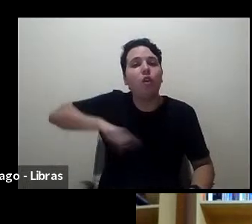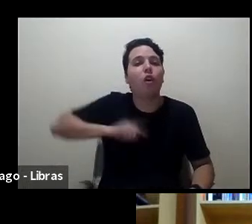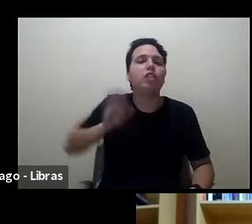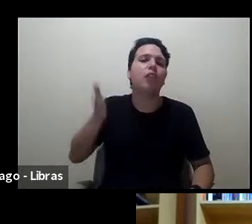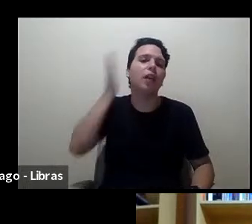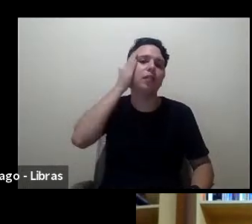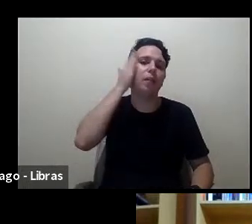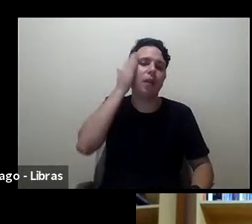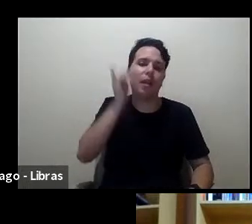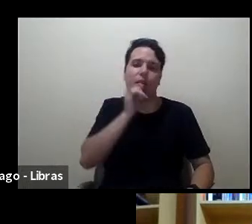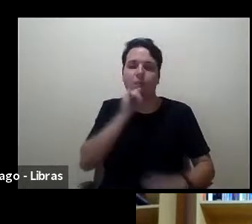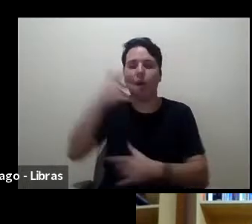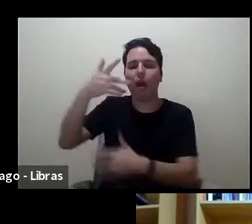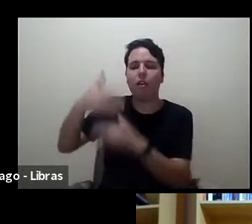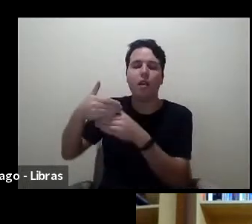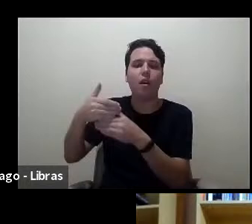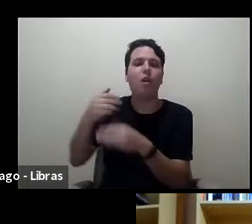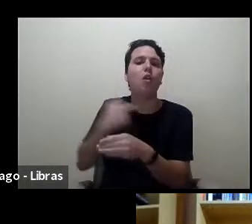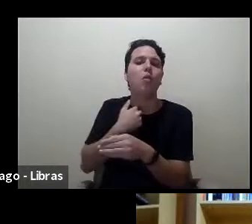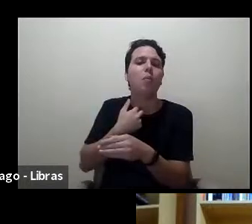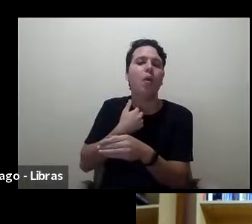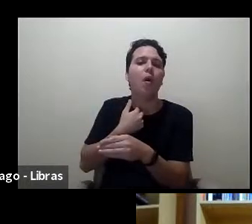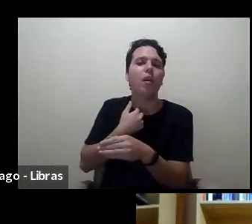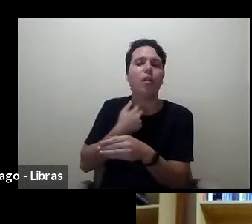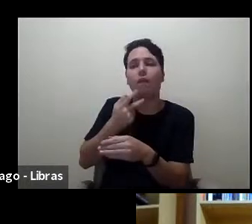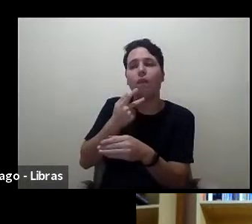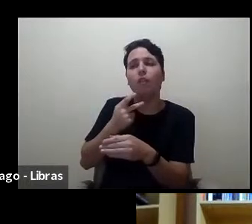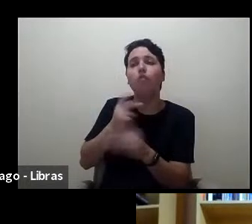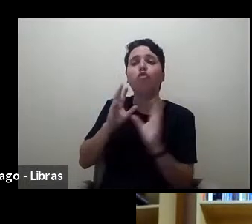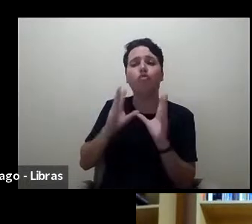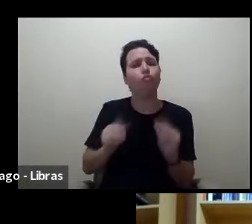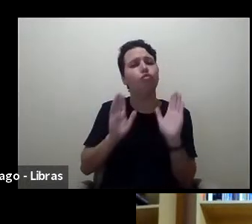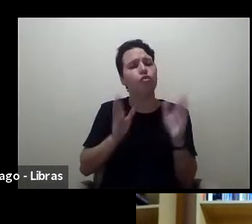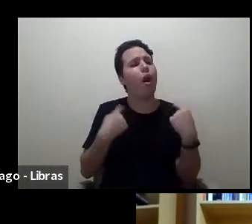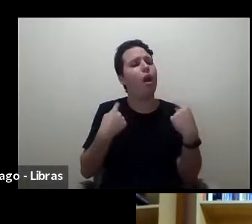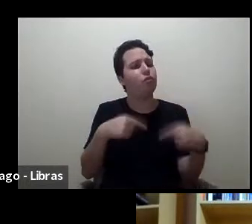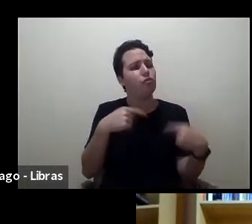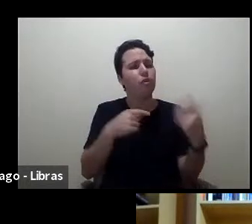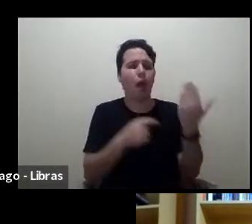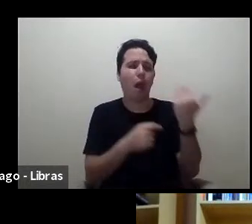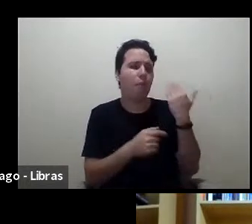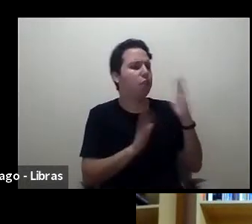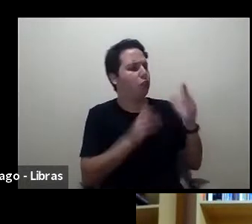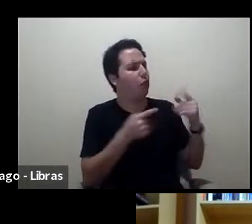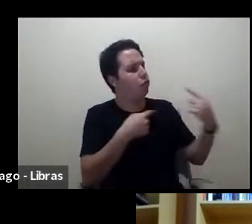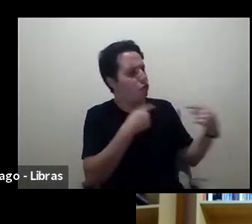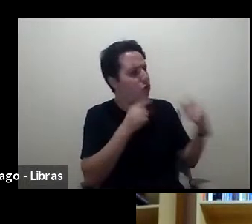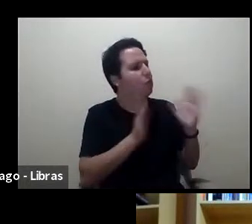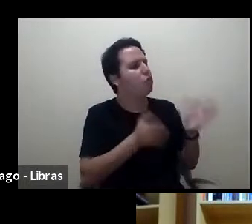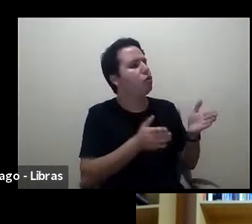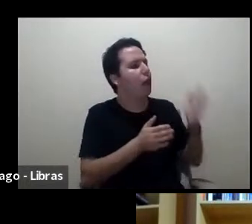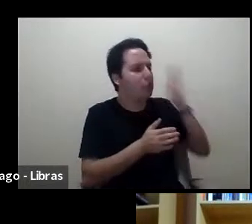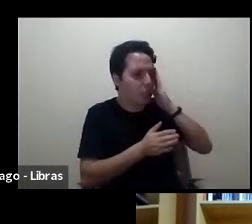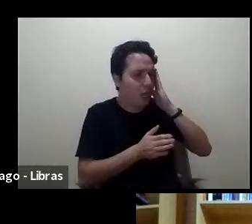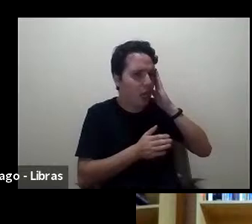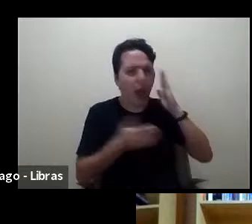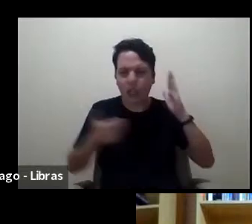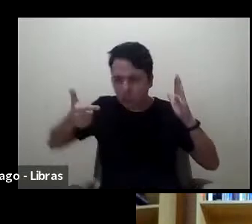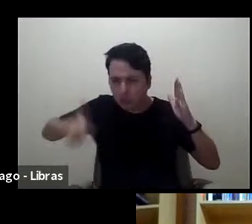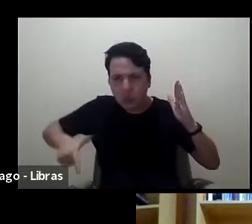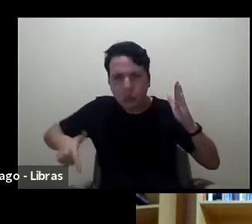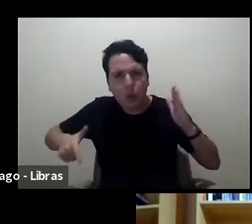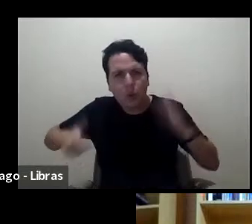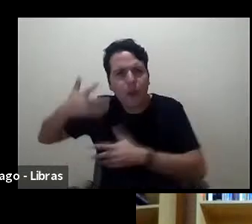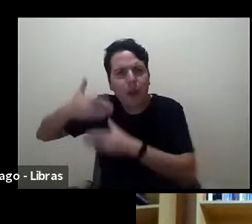resenha não pode ser dizer tudo o que a gente já sabe, não pode ser uma repetição desses argumentos, né?